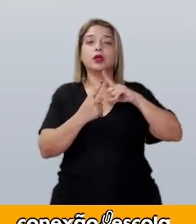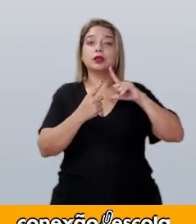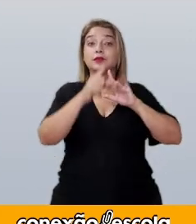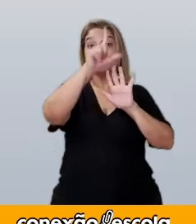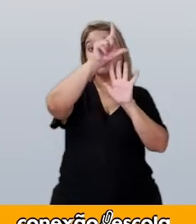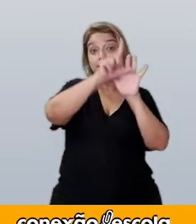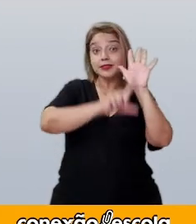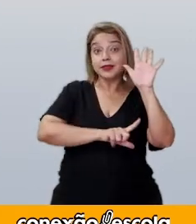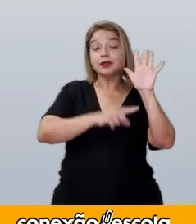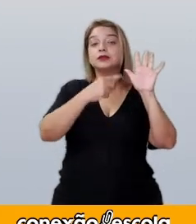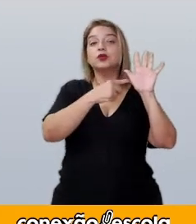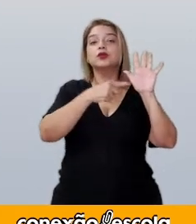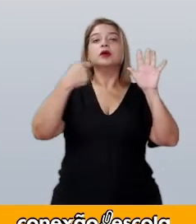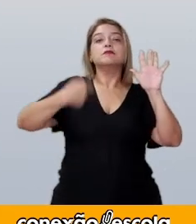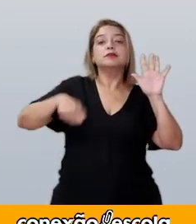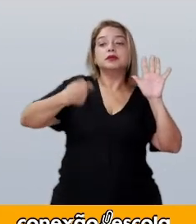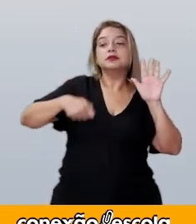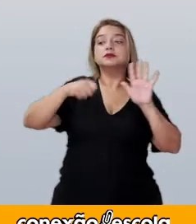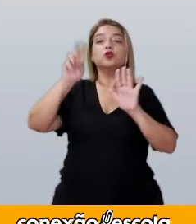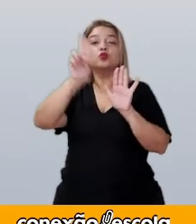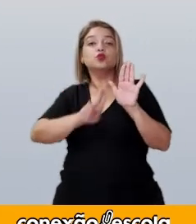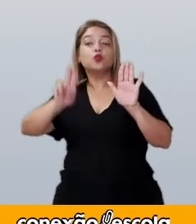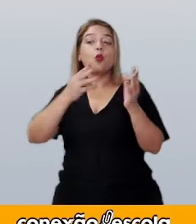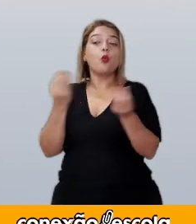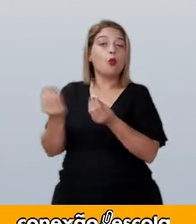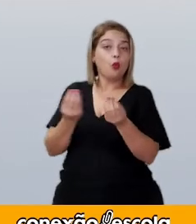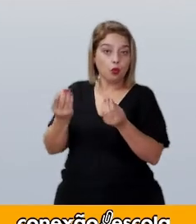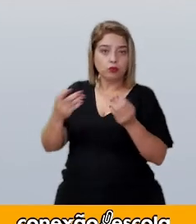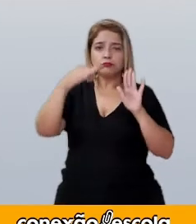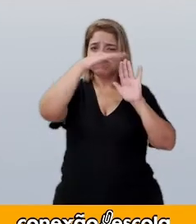lista dos elementos a serem utilizados.